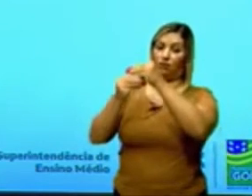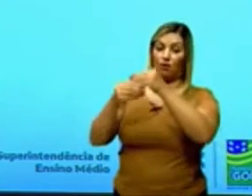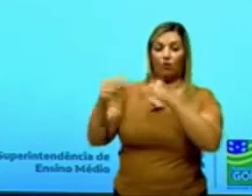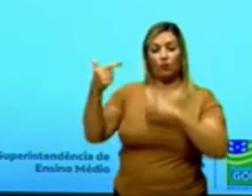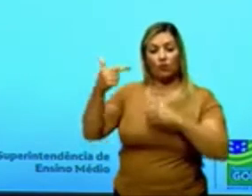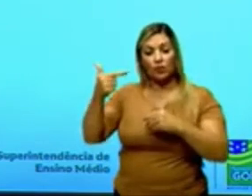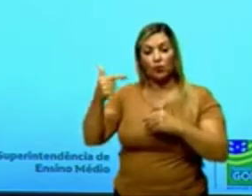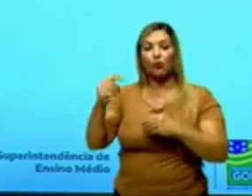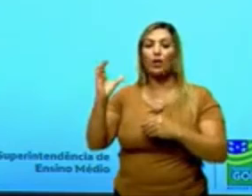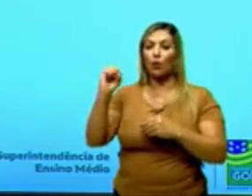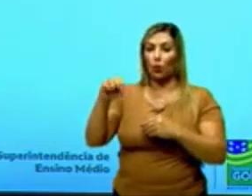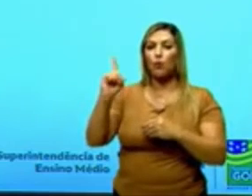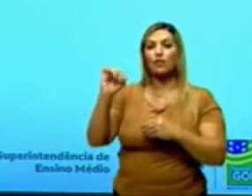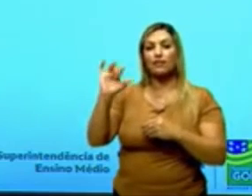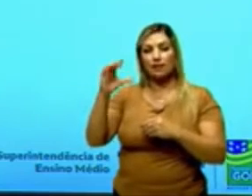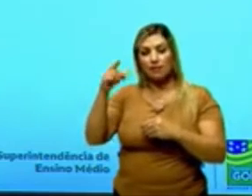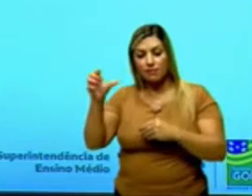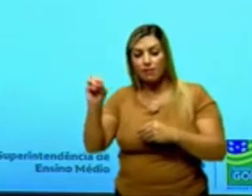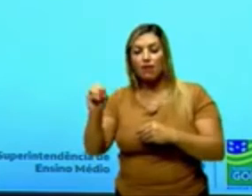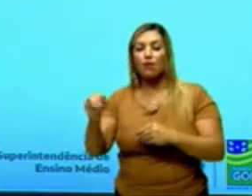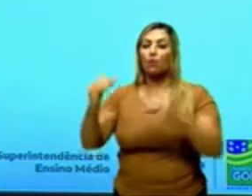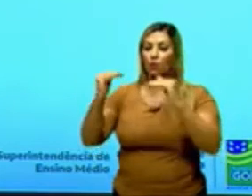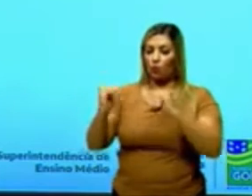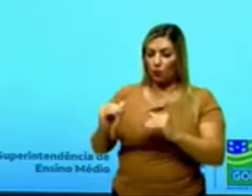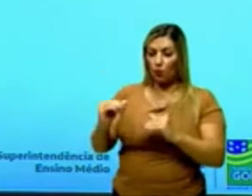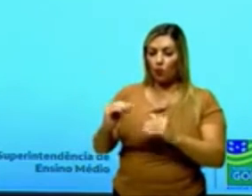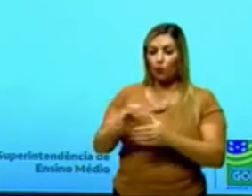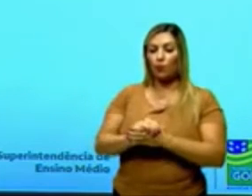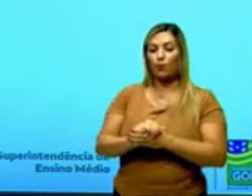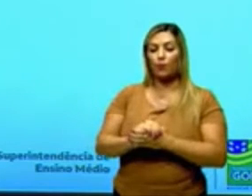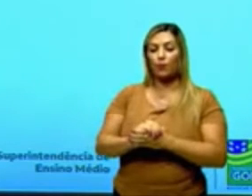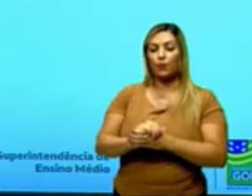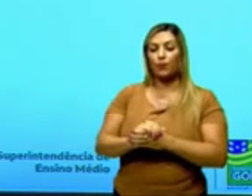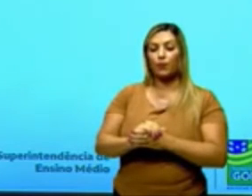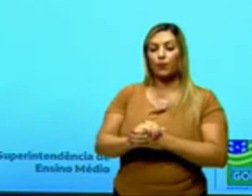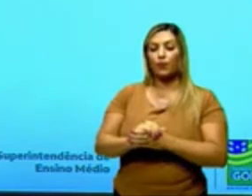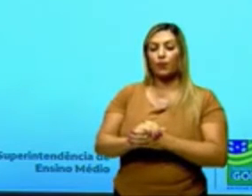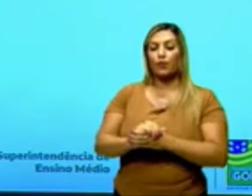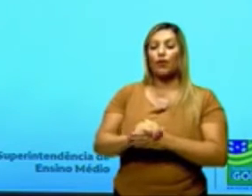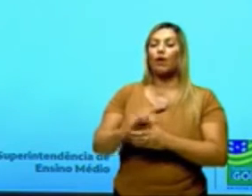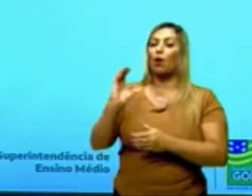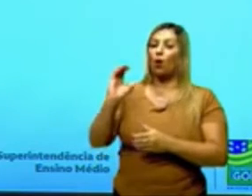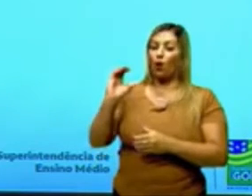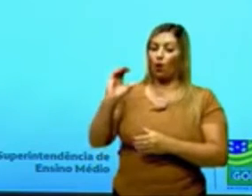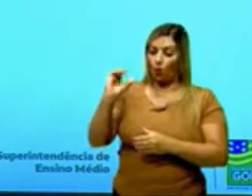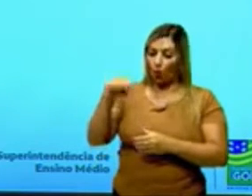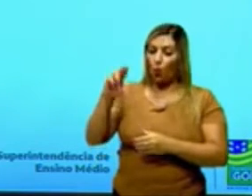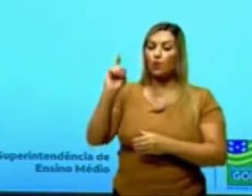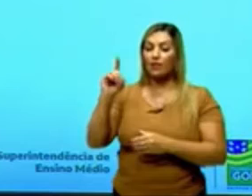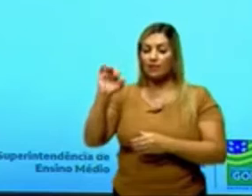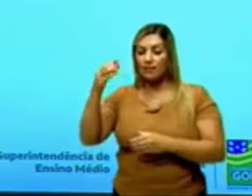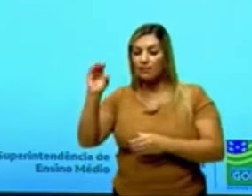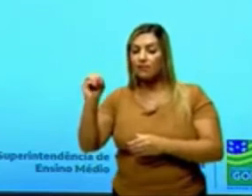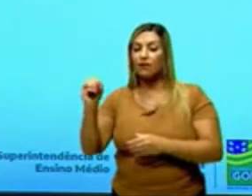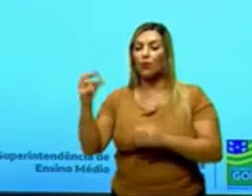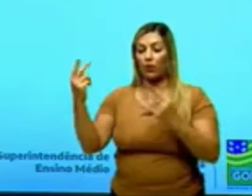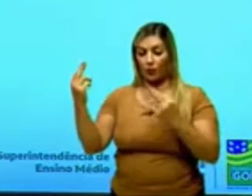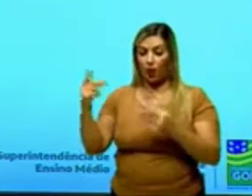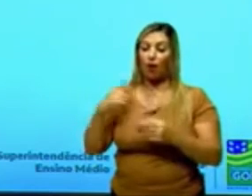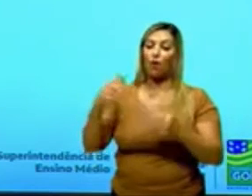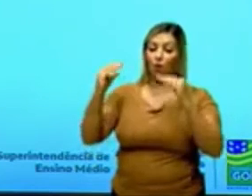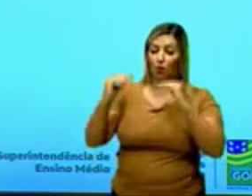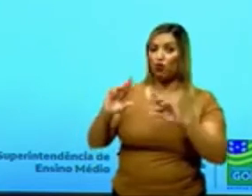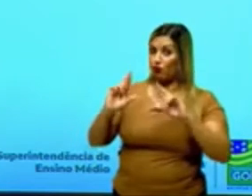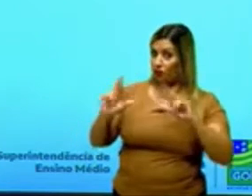que vão se unir, vai eliminar alguma coisa? Condensação. Moléculas diferentes com insaturação não